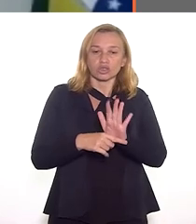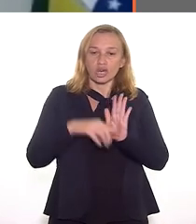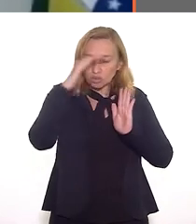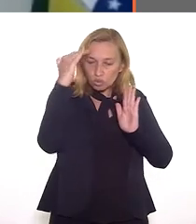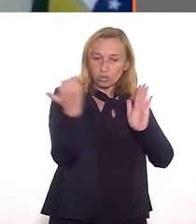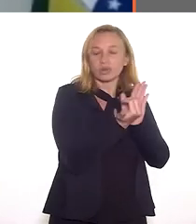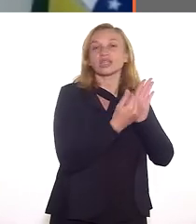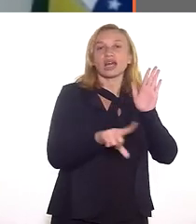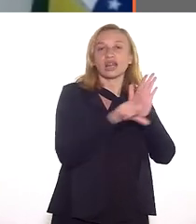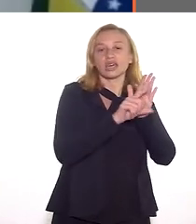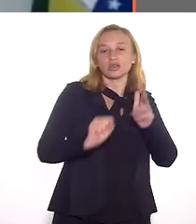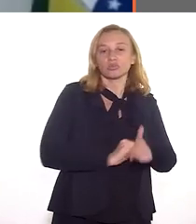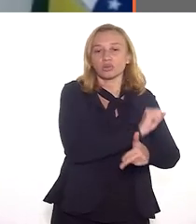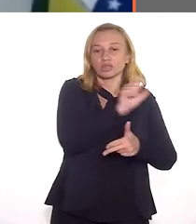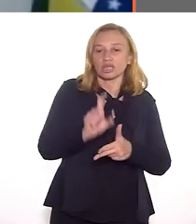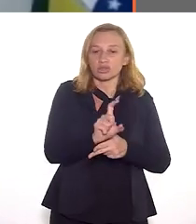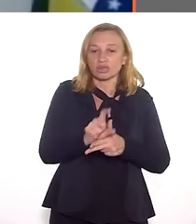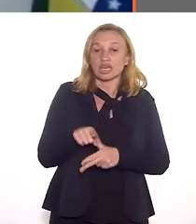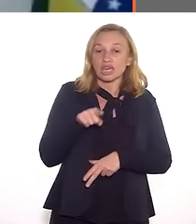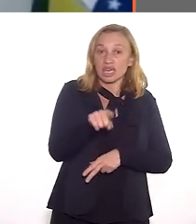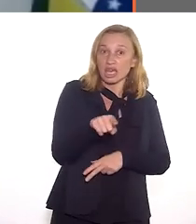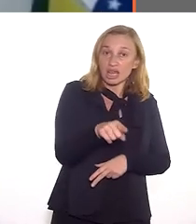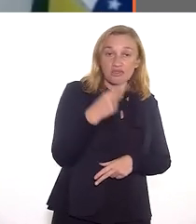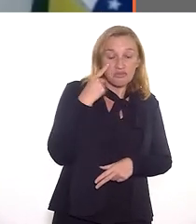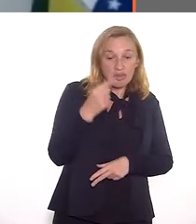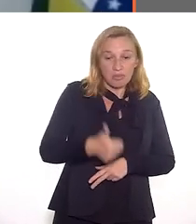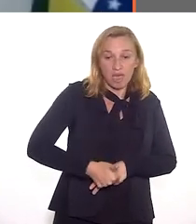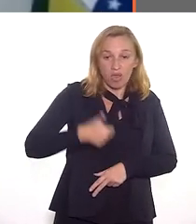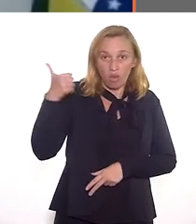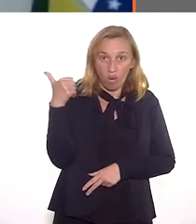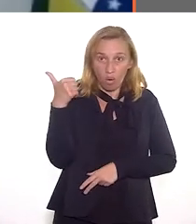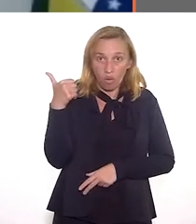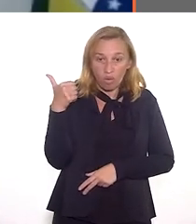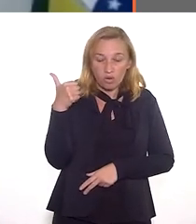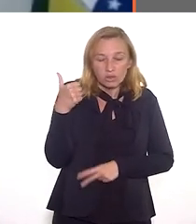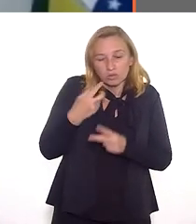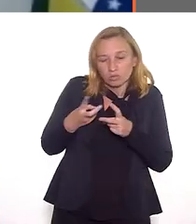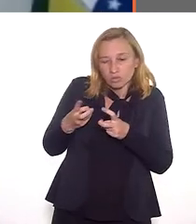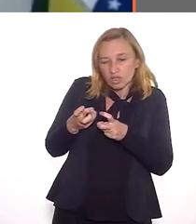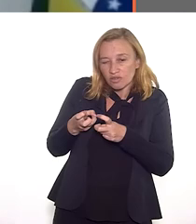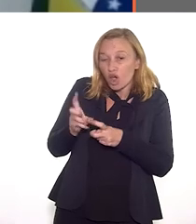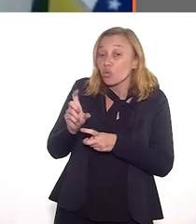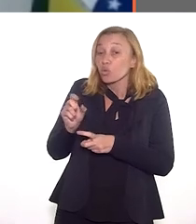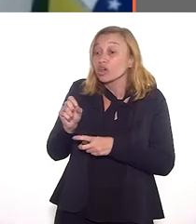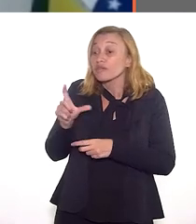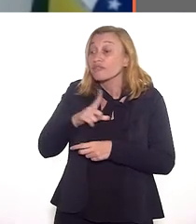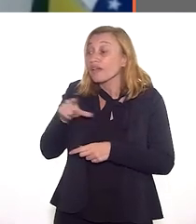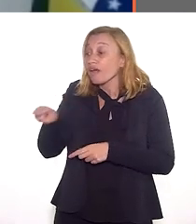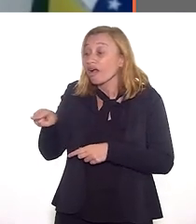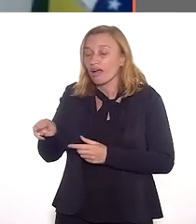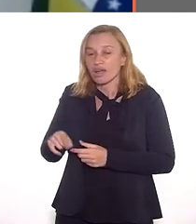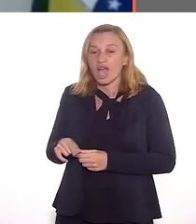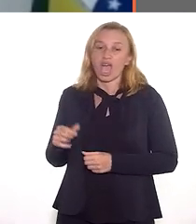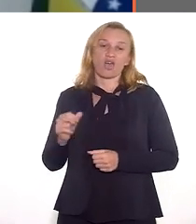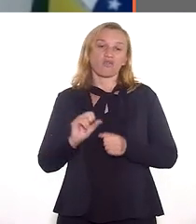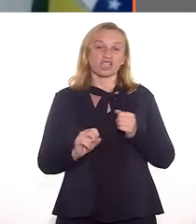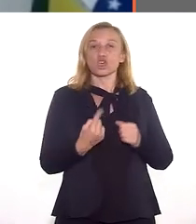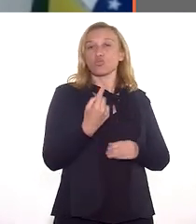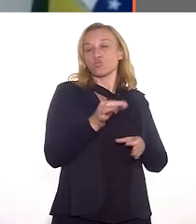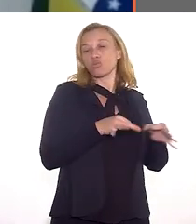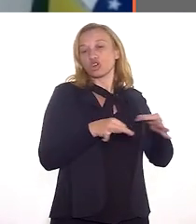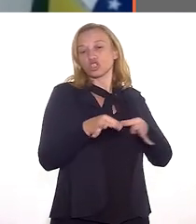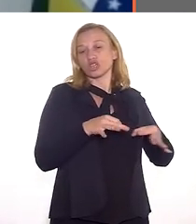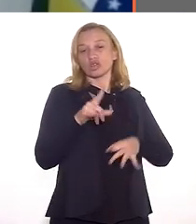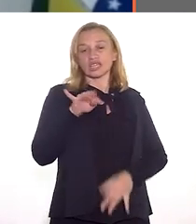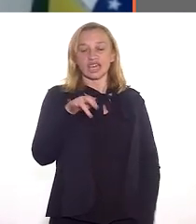facilitar o cumprimento da lei por parte do Poder Executivo, que é ele levantar melhor, identificar o que